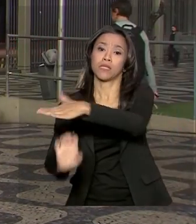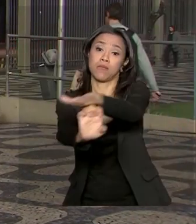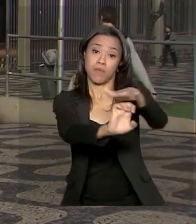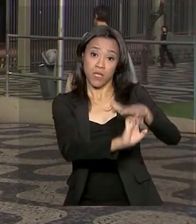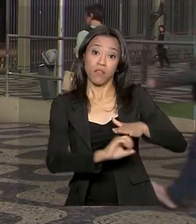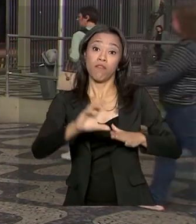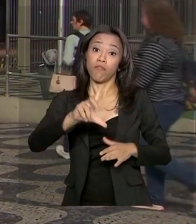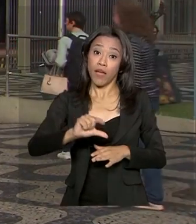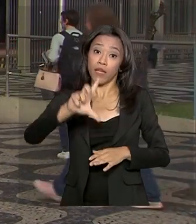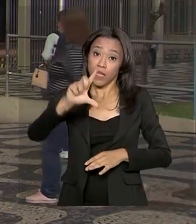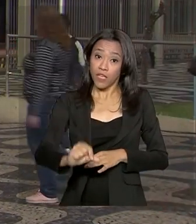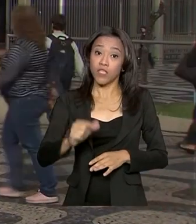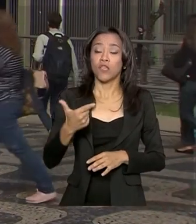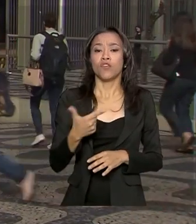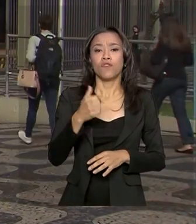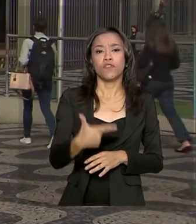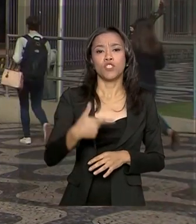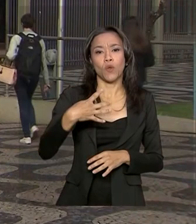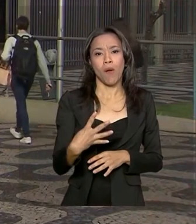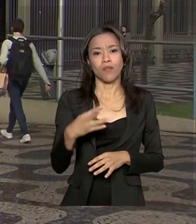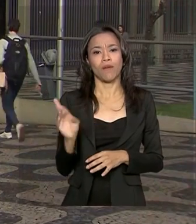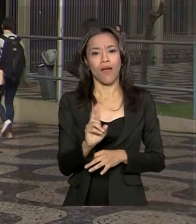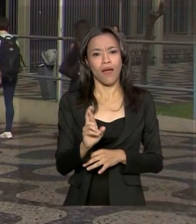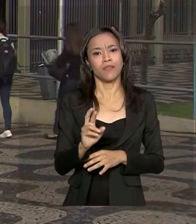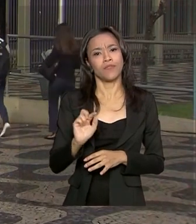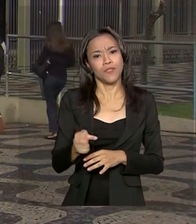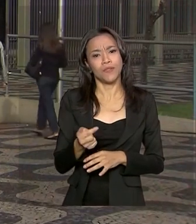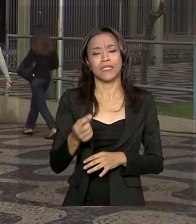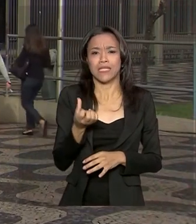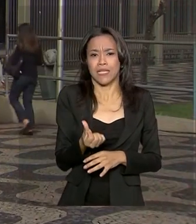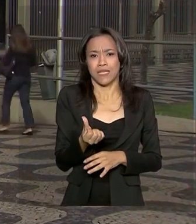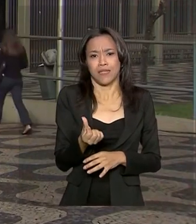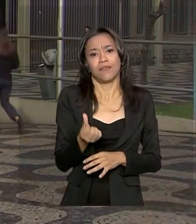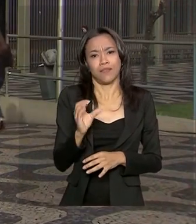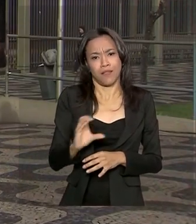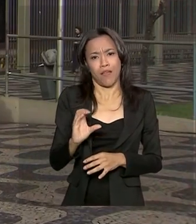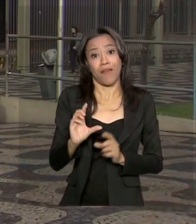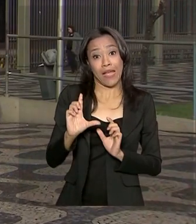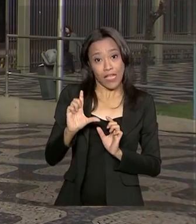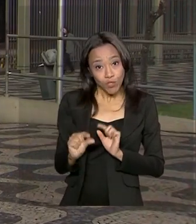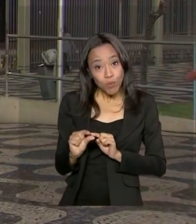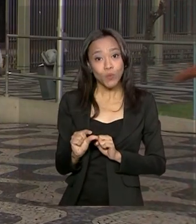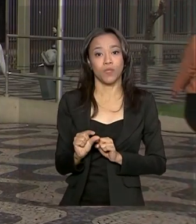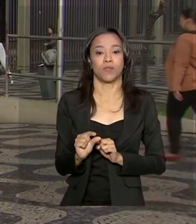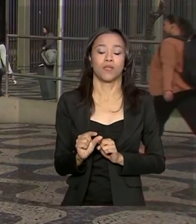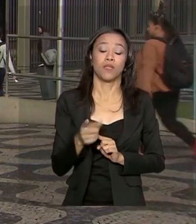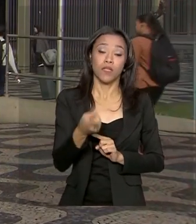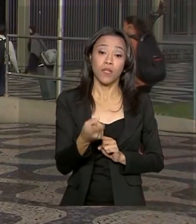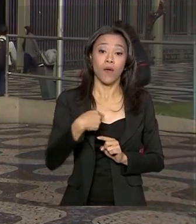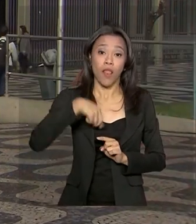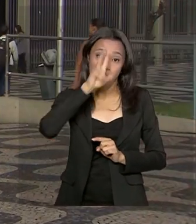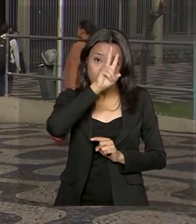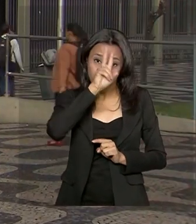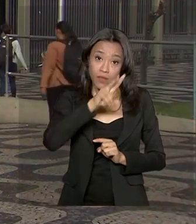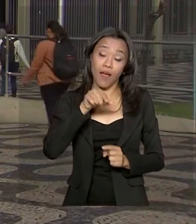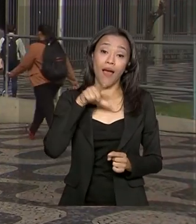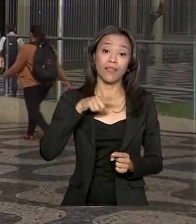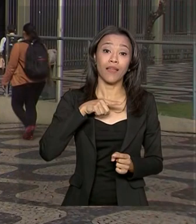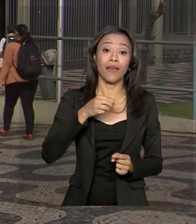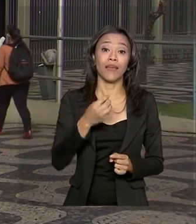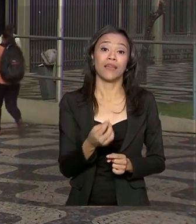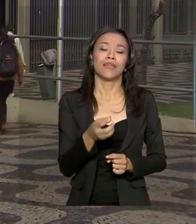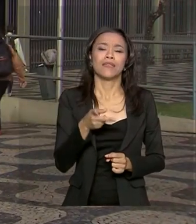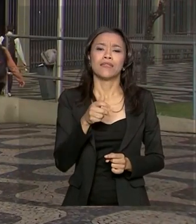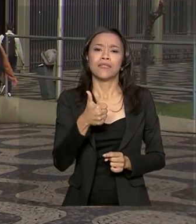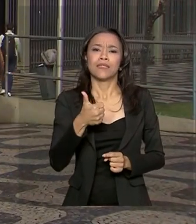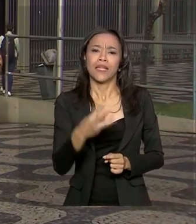,20 para R 24,06. Lembrando que o GLP residencial de embalagens até 13 quilos deve ficar de 6